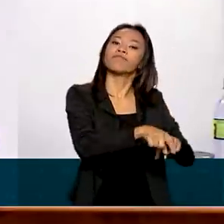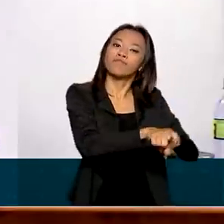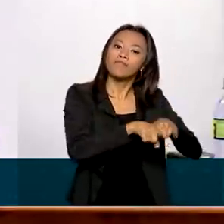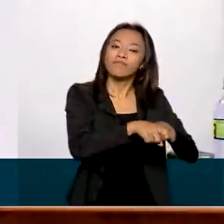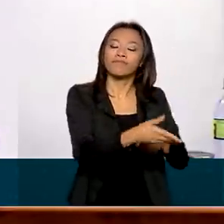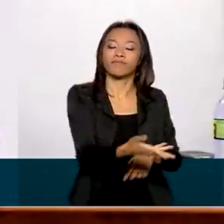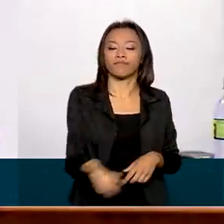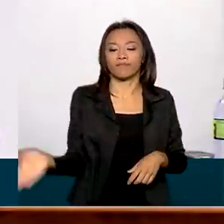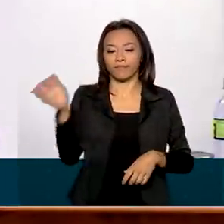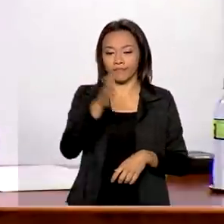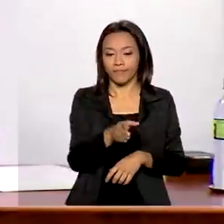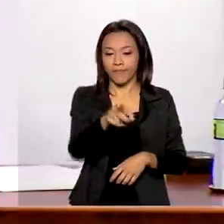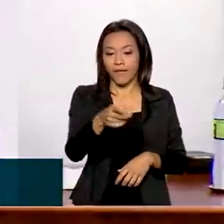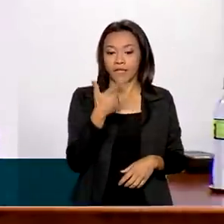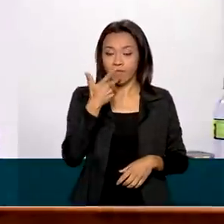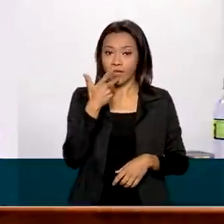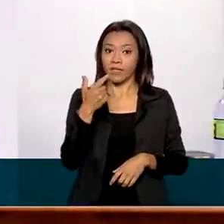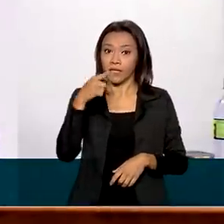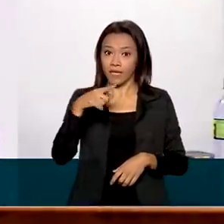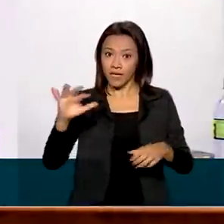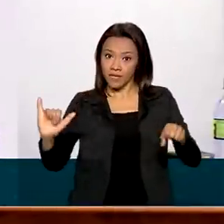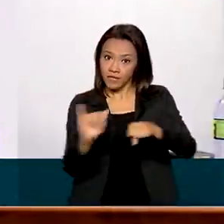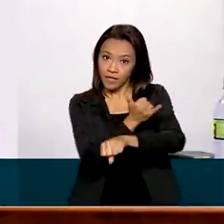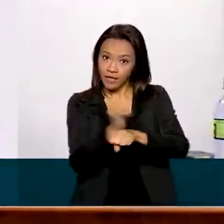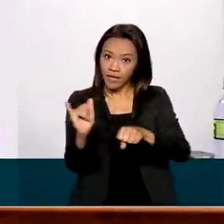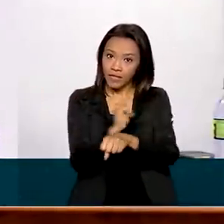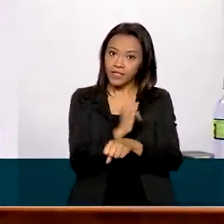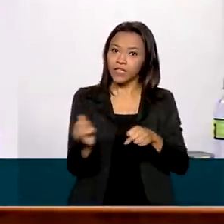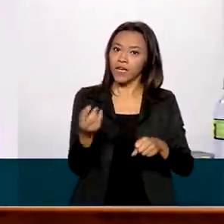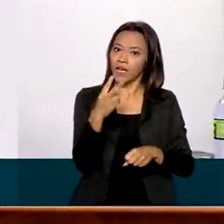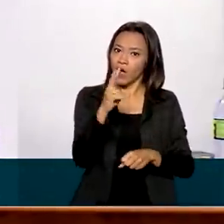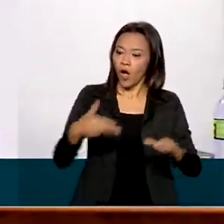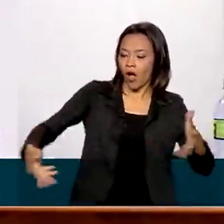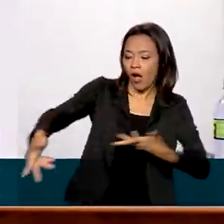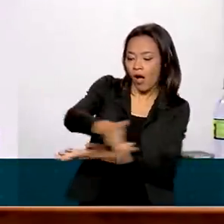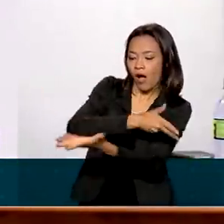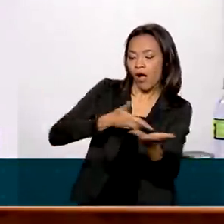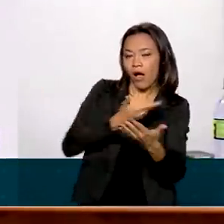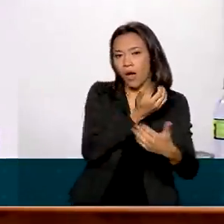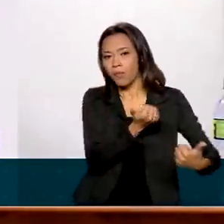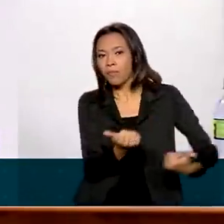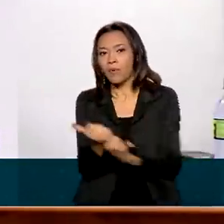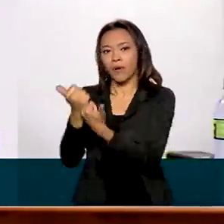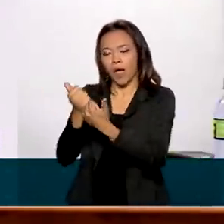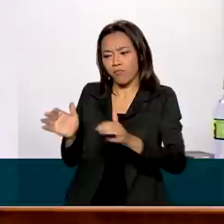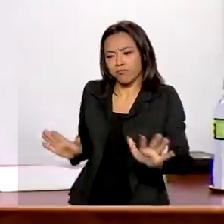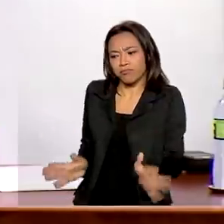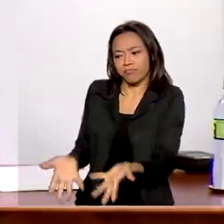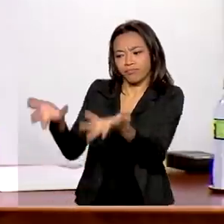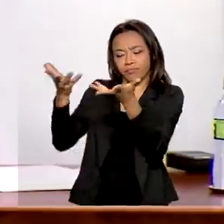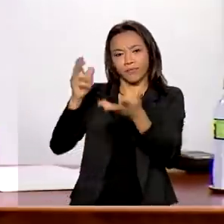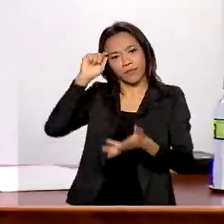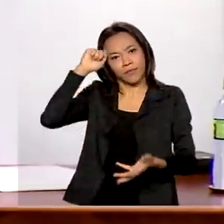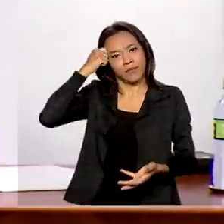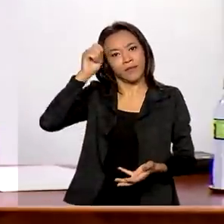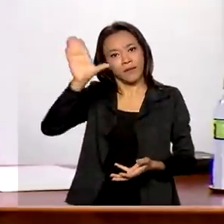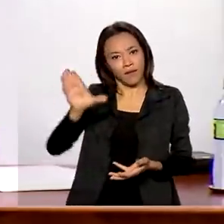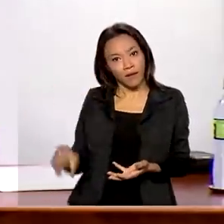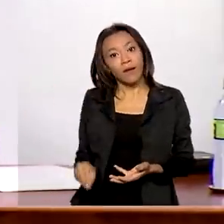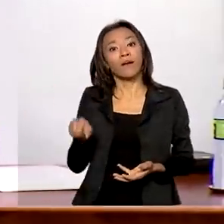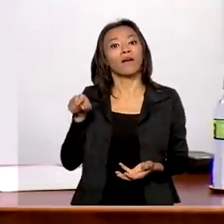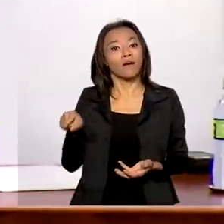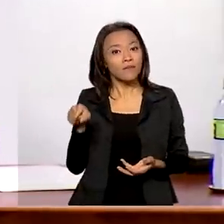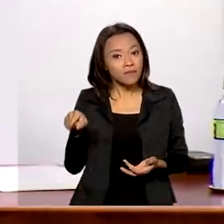estratégica é uma via de duas mãos. Contribuir para o desenvolvimento da produção africana pressupõe também um tratamento